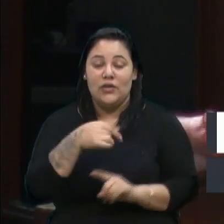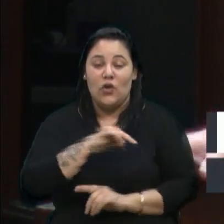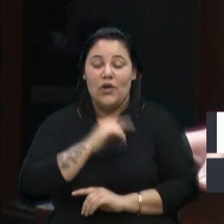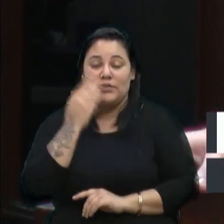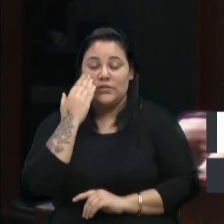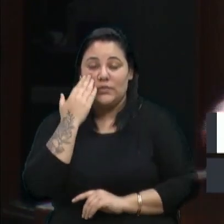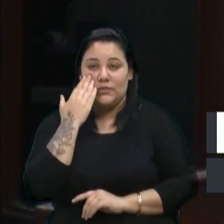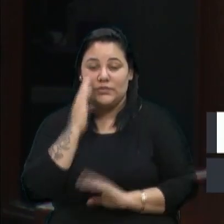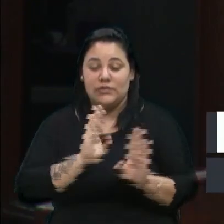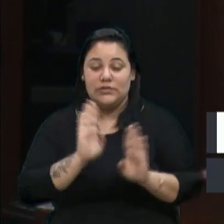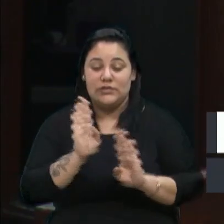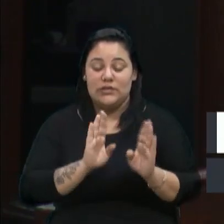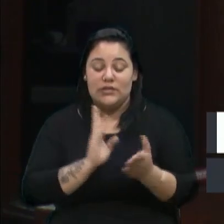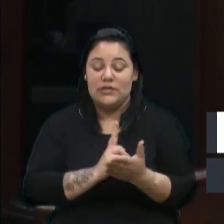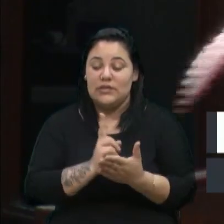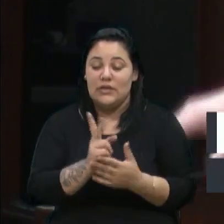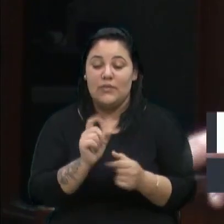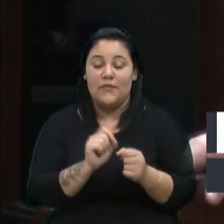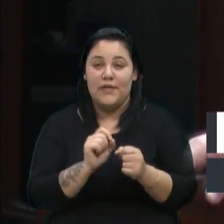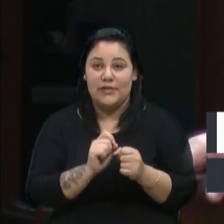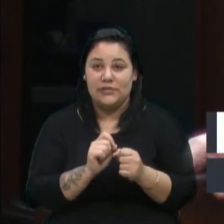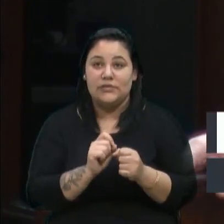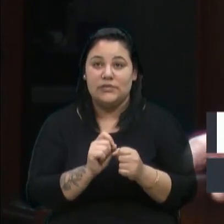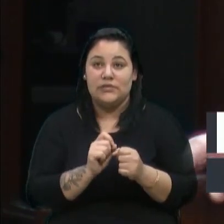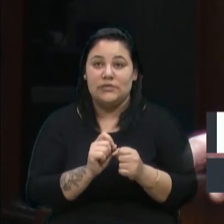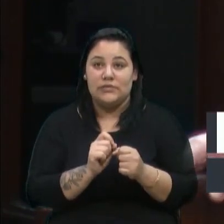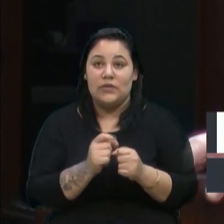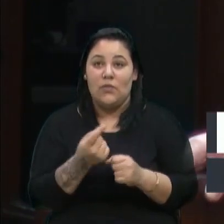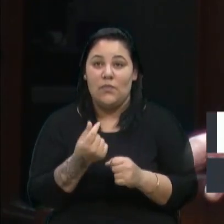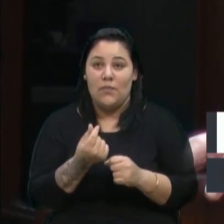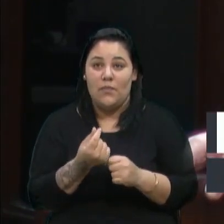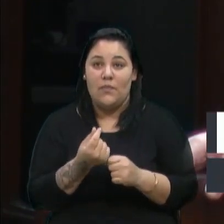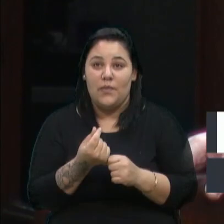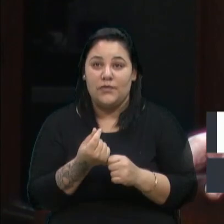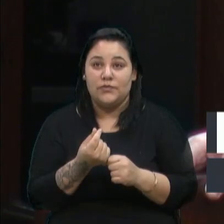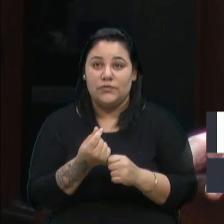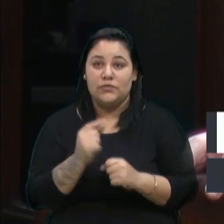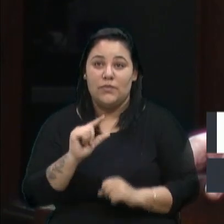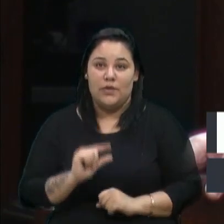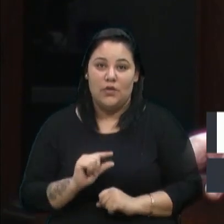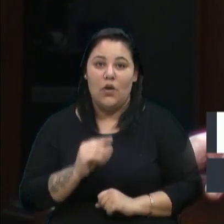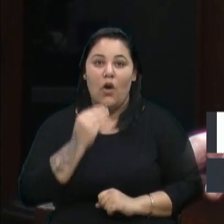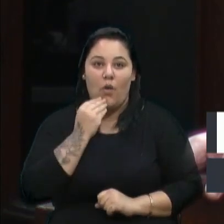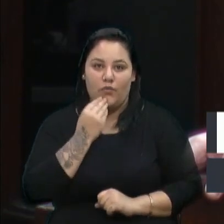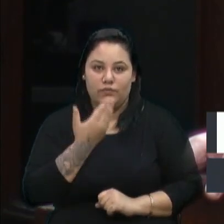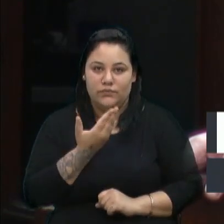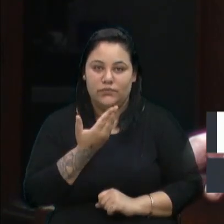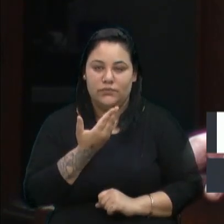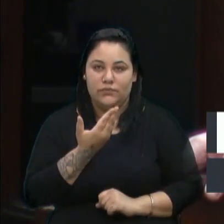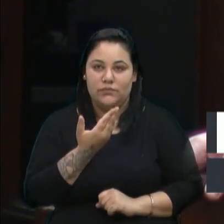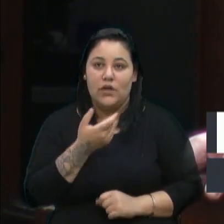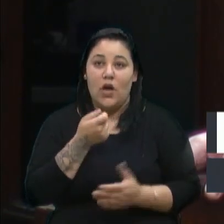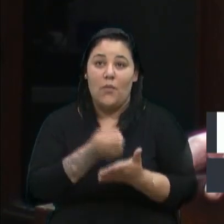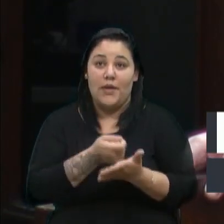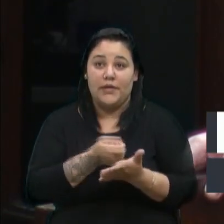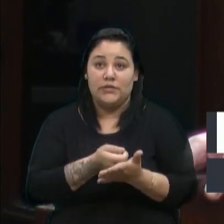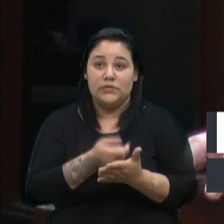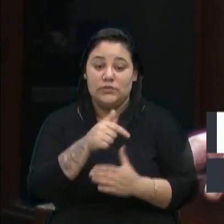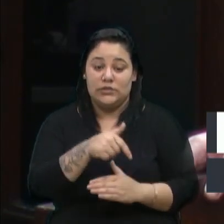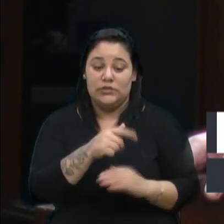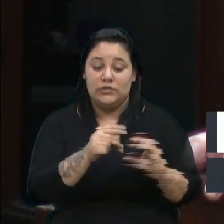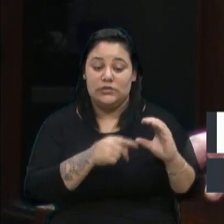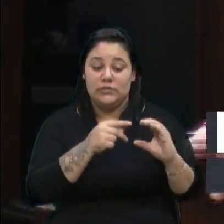licitações sempre são feitas em virtude do menor preço. Então, claro que é obrigação dessa casa cobrar,